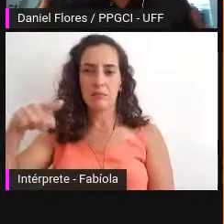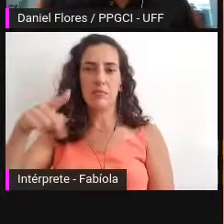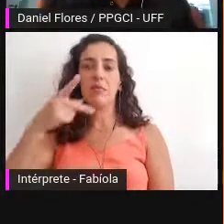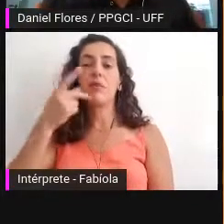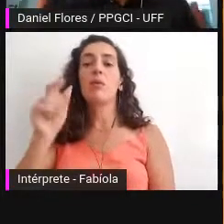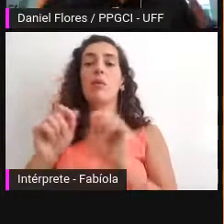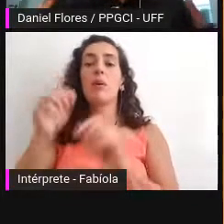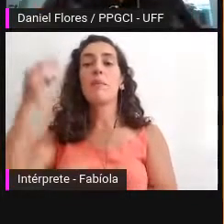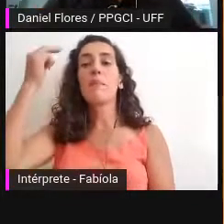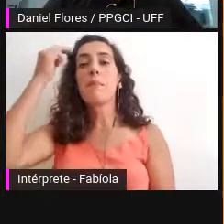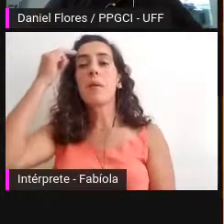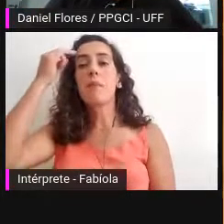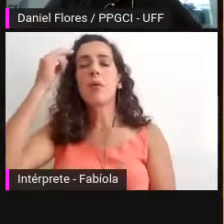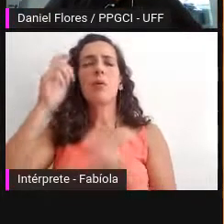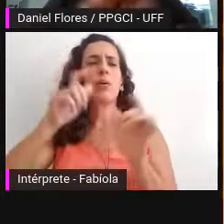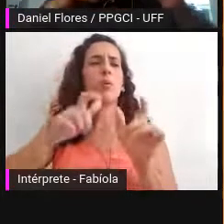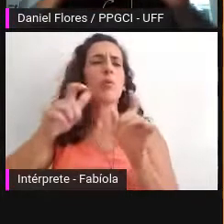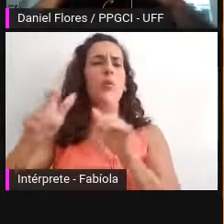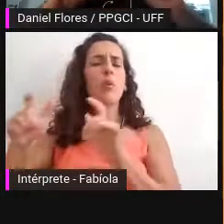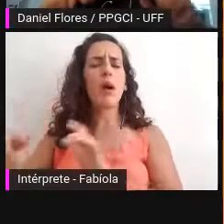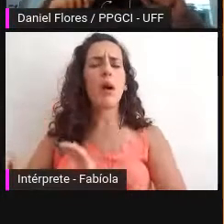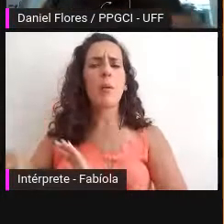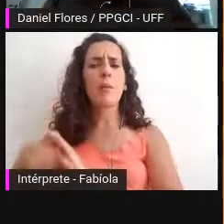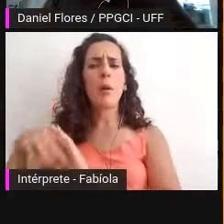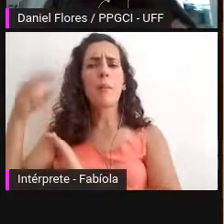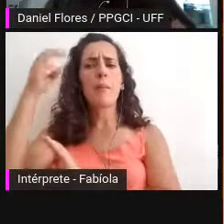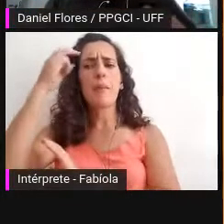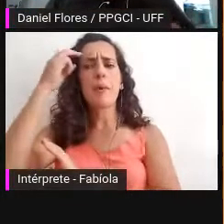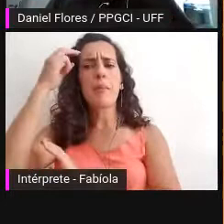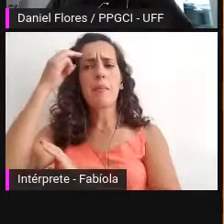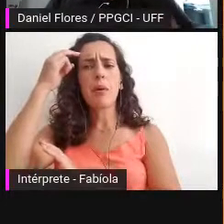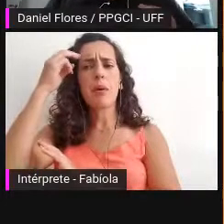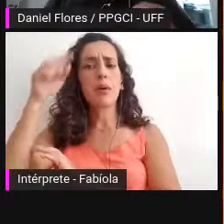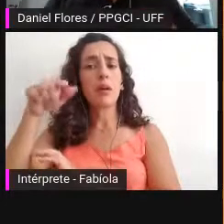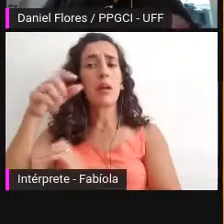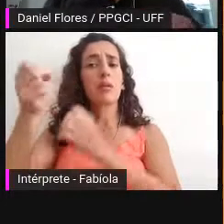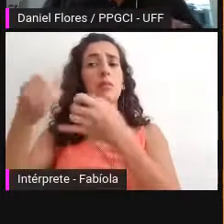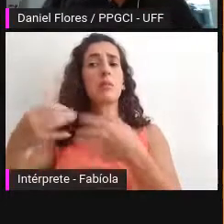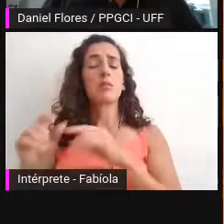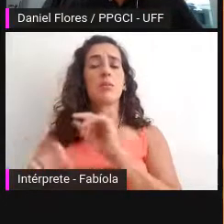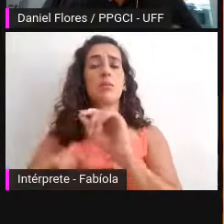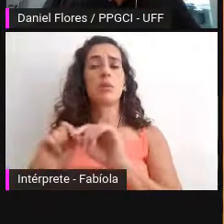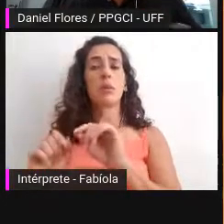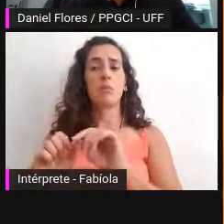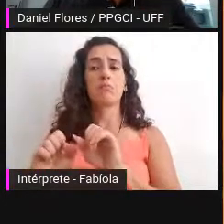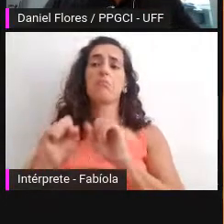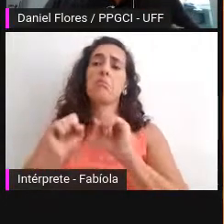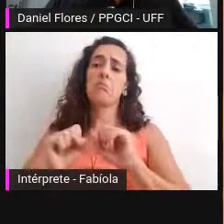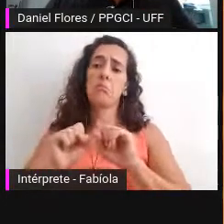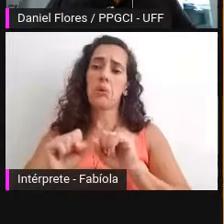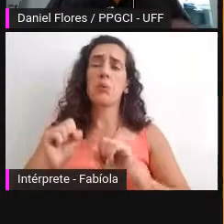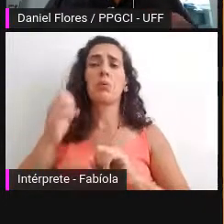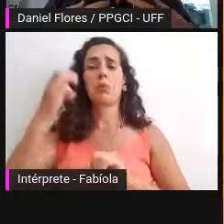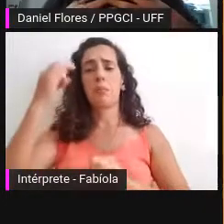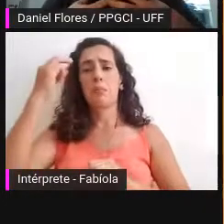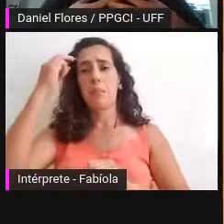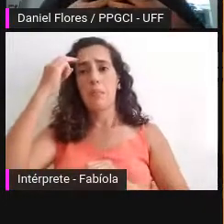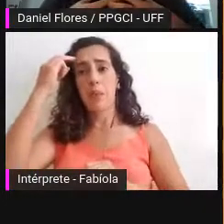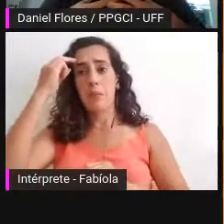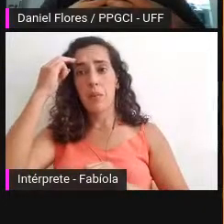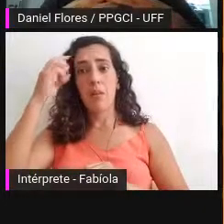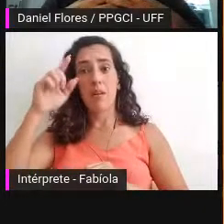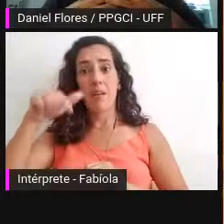de memória de Pierre Norrat John Seaman já nos dizia que embora a memória seja basicamente um processo